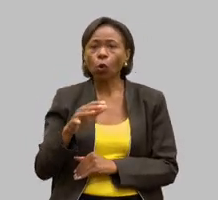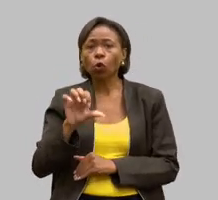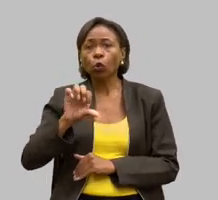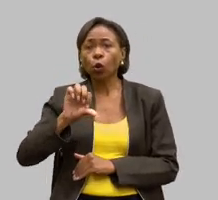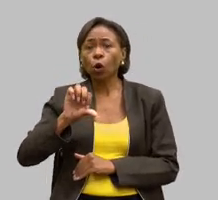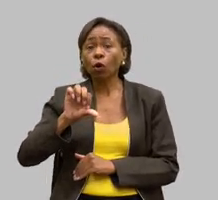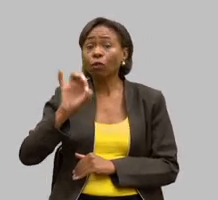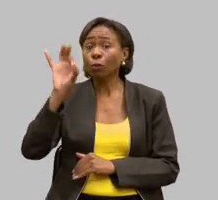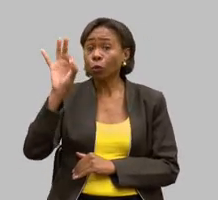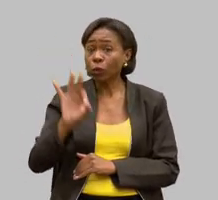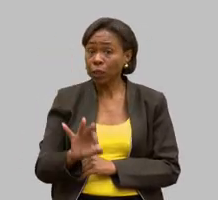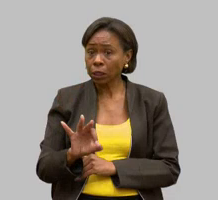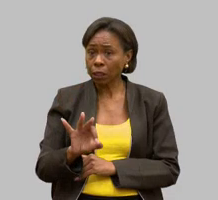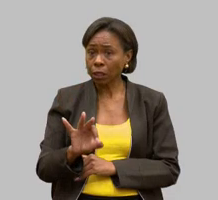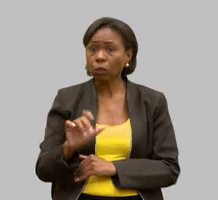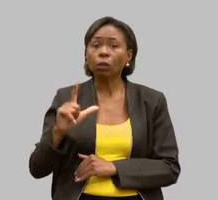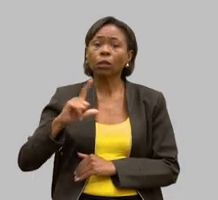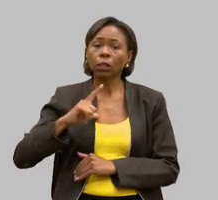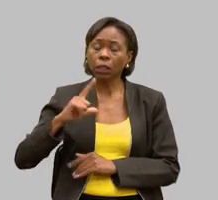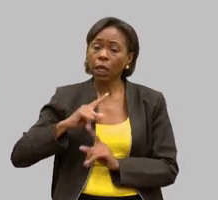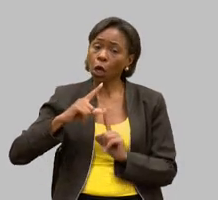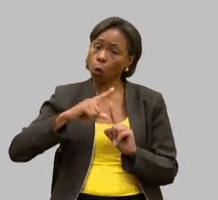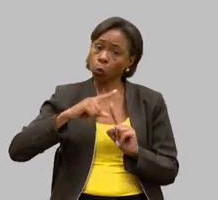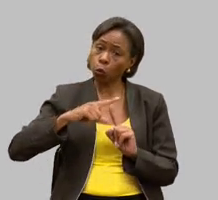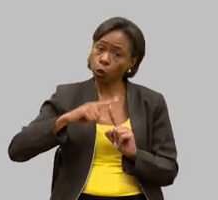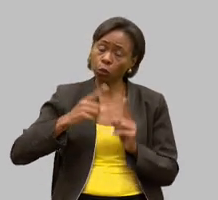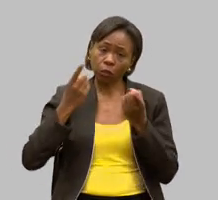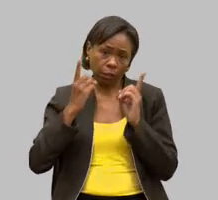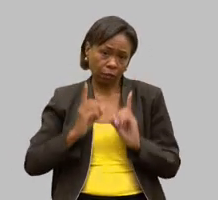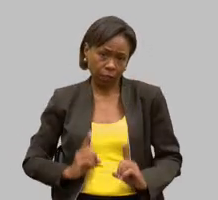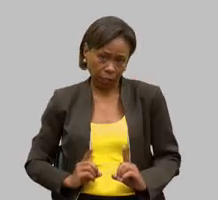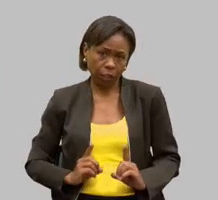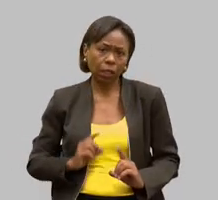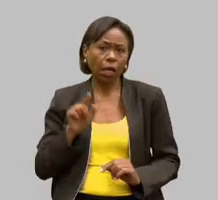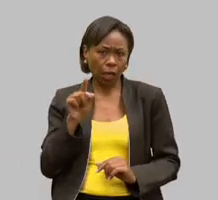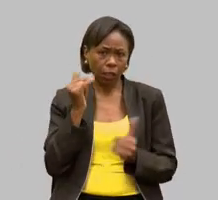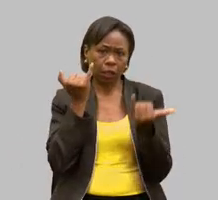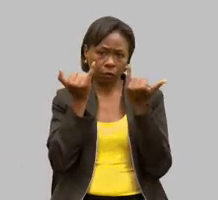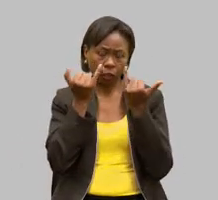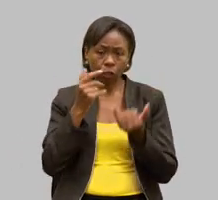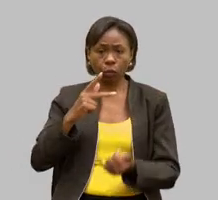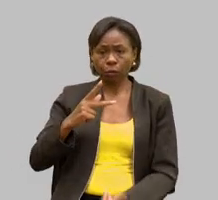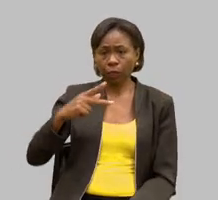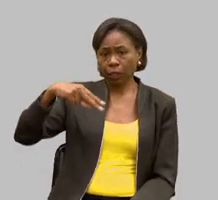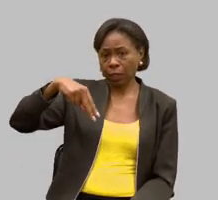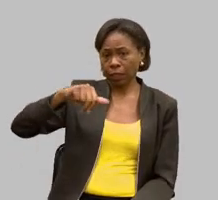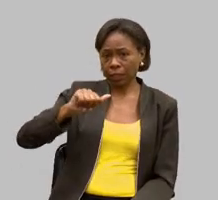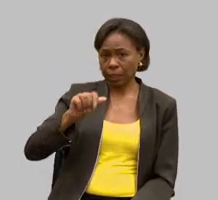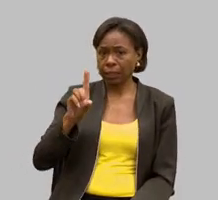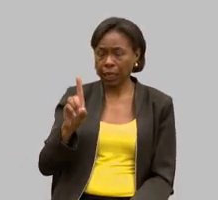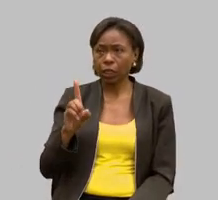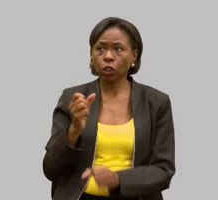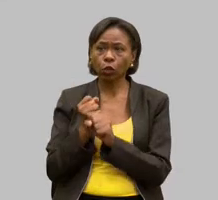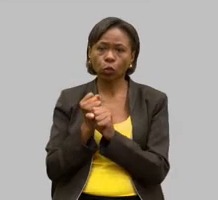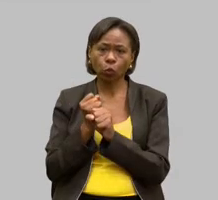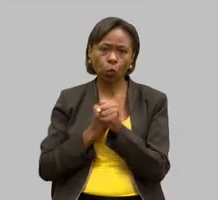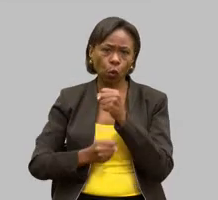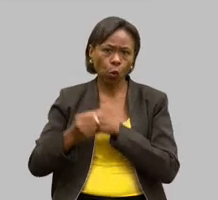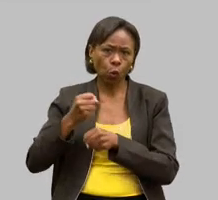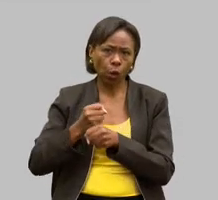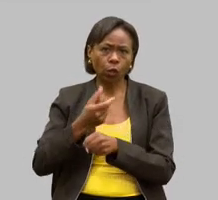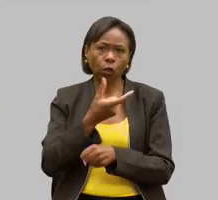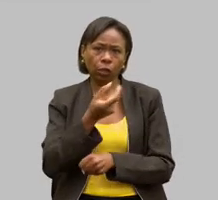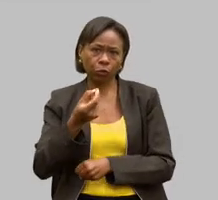etário tem algum tipo de deficiência e esses dados do PNAD de 19 de 2022